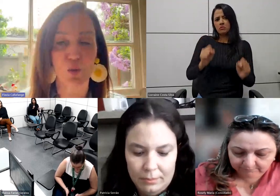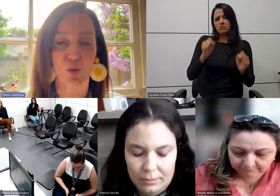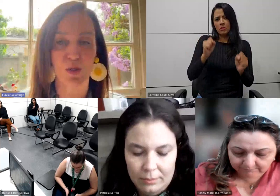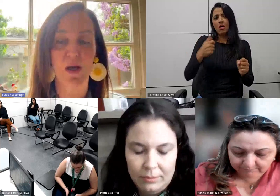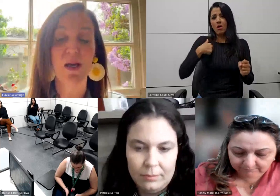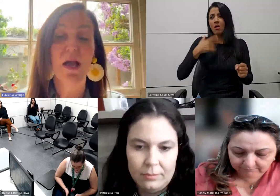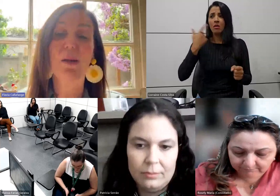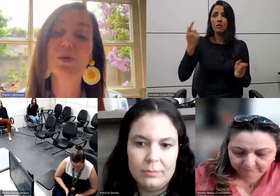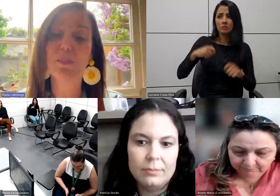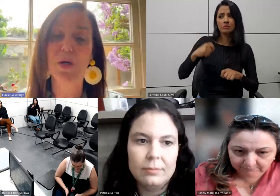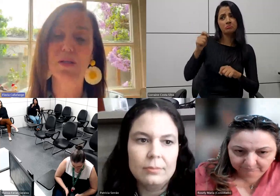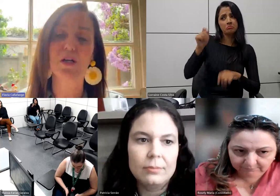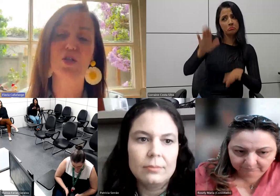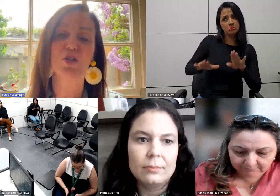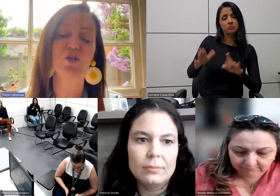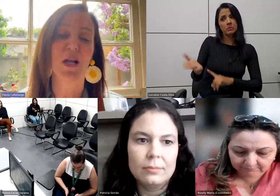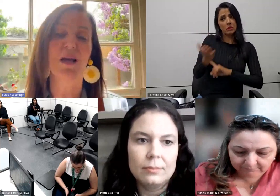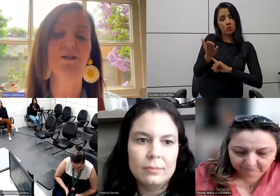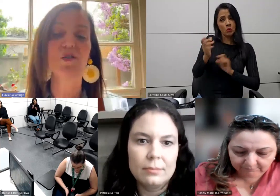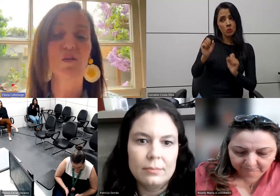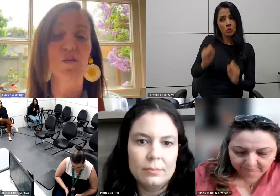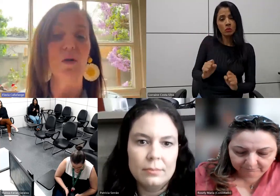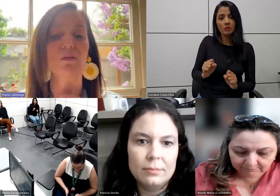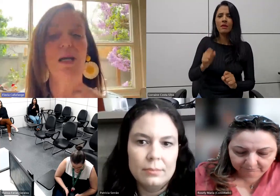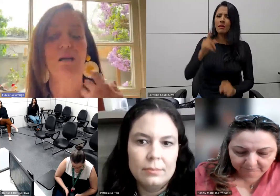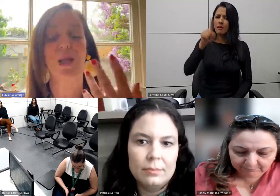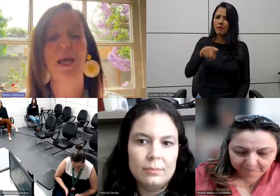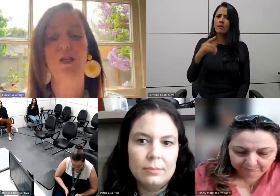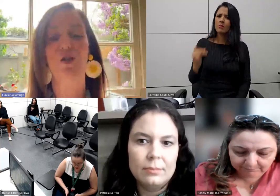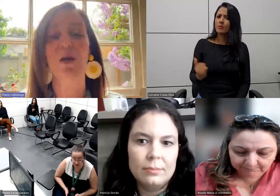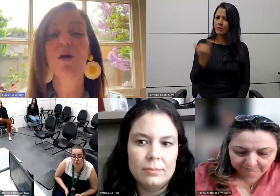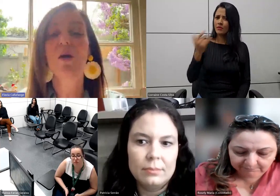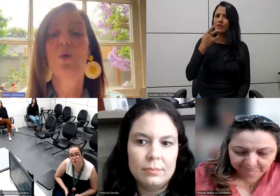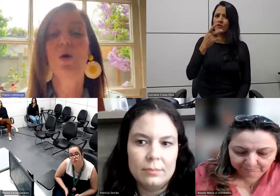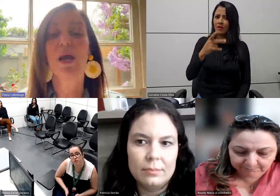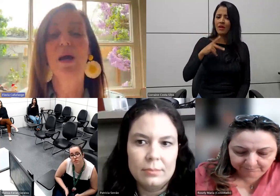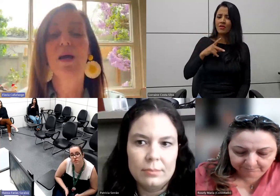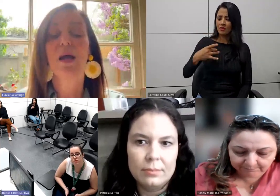precisar de ajuda. É muito importante a gente falar isso de voluntariamente,